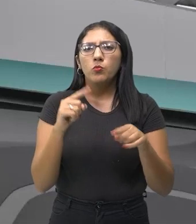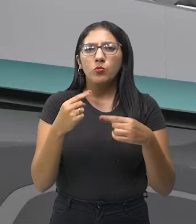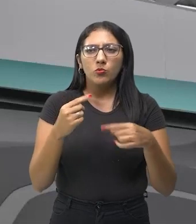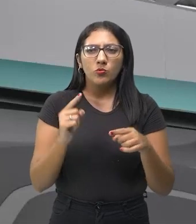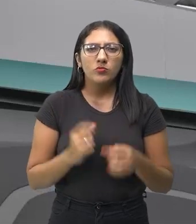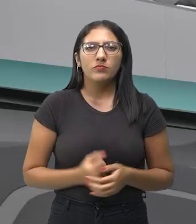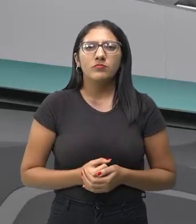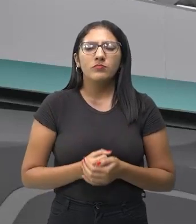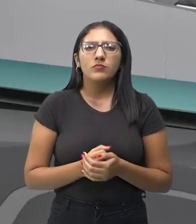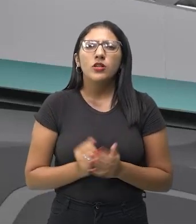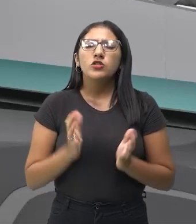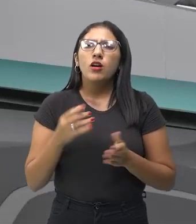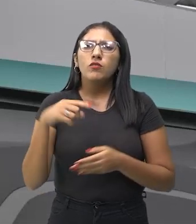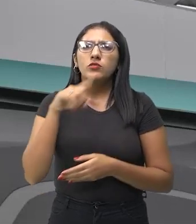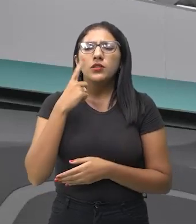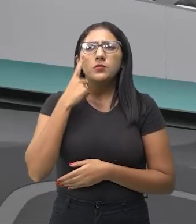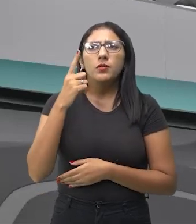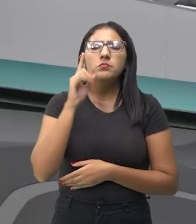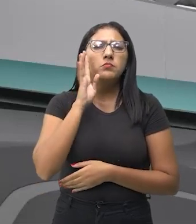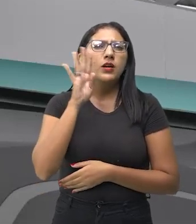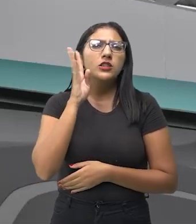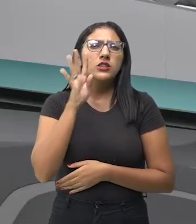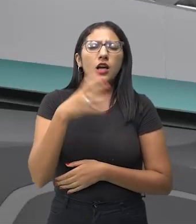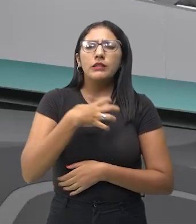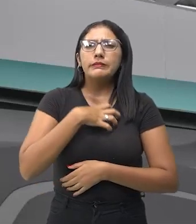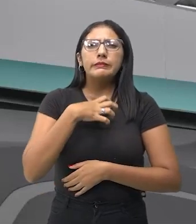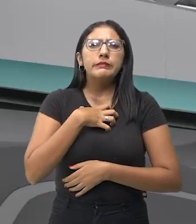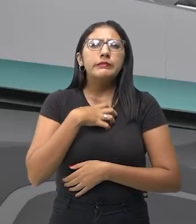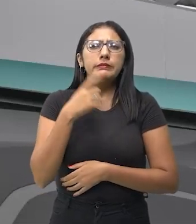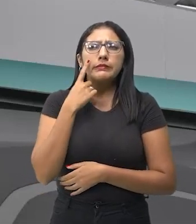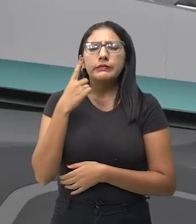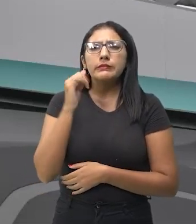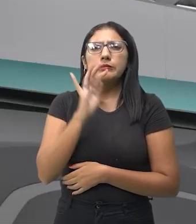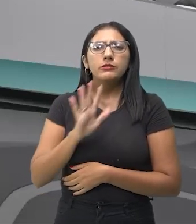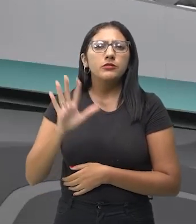Já pensou em ouvir o som das ondas? Vamos tentar ouvir?